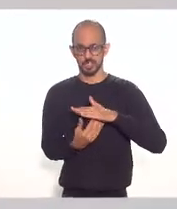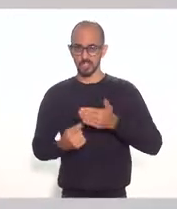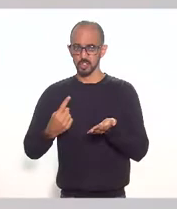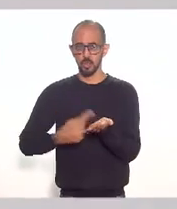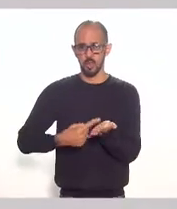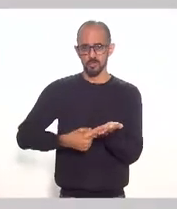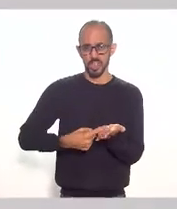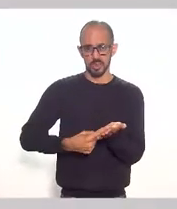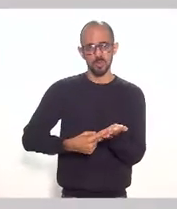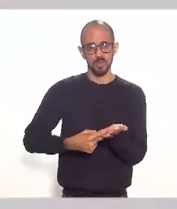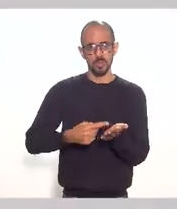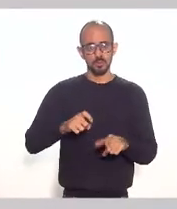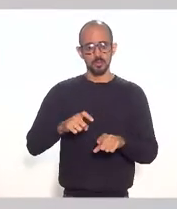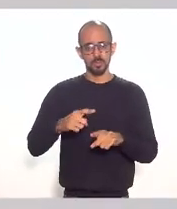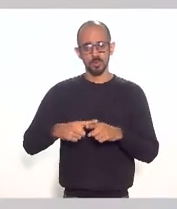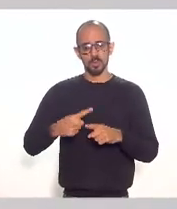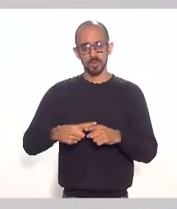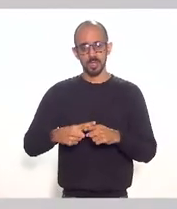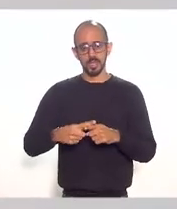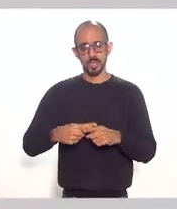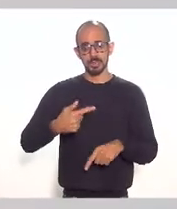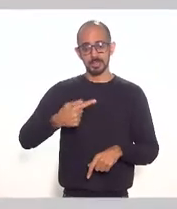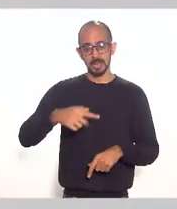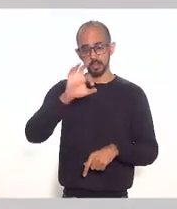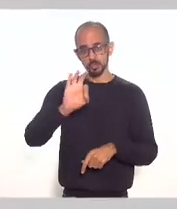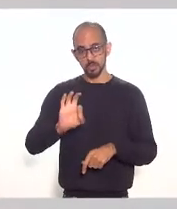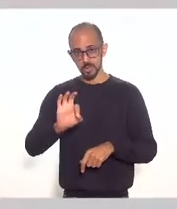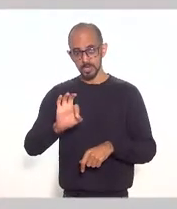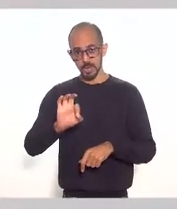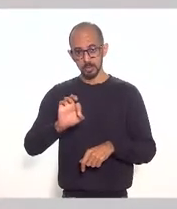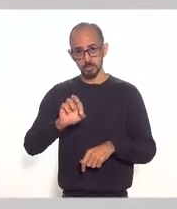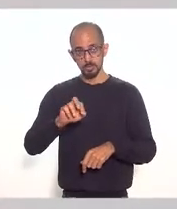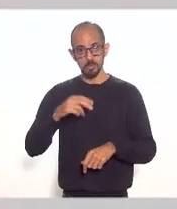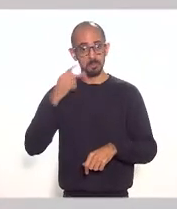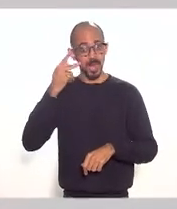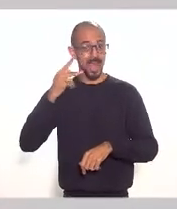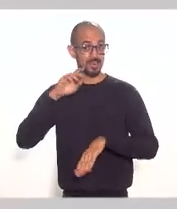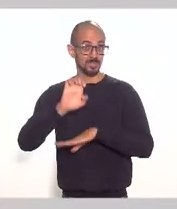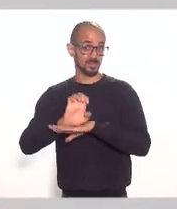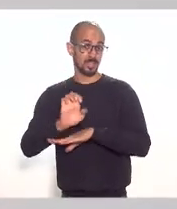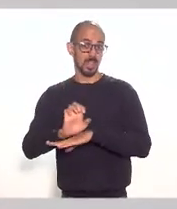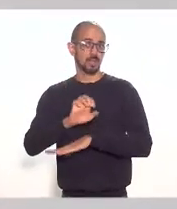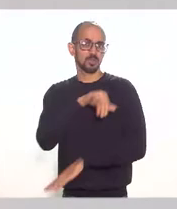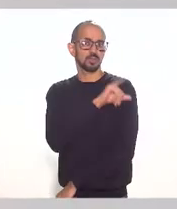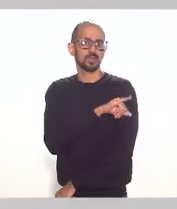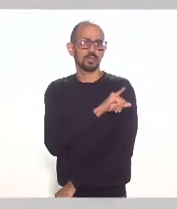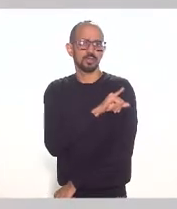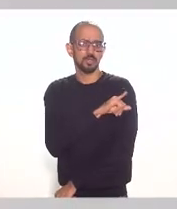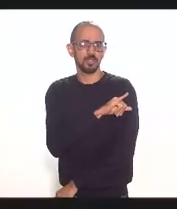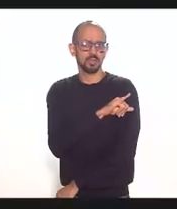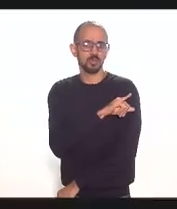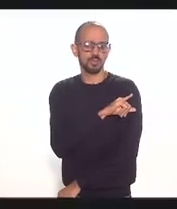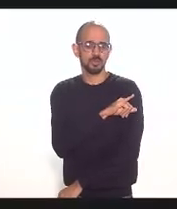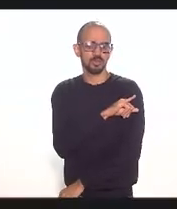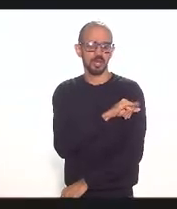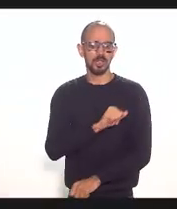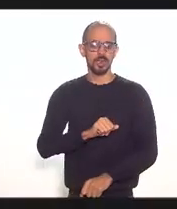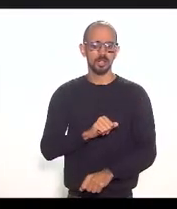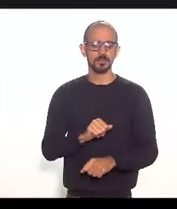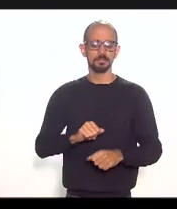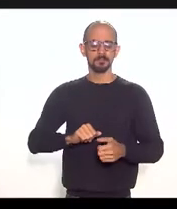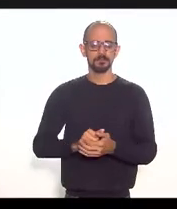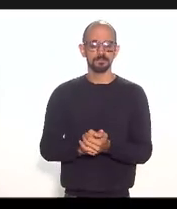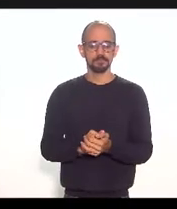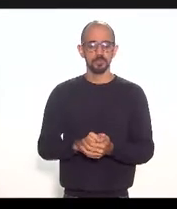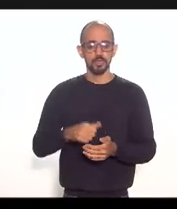efetivamente que a alíquota tem que ser até 7% para o estado do Rio de Janeiro lá no inciso segundo e por outro lado